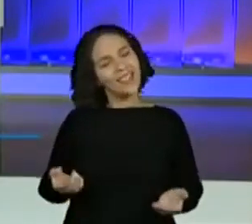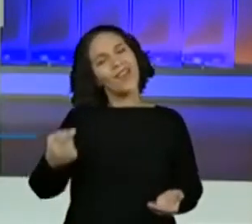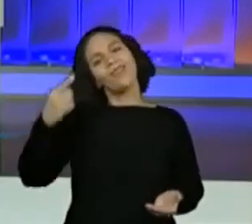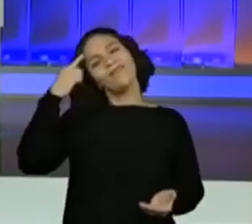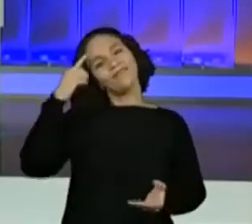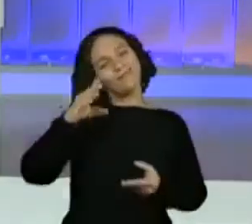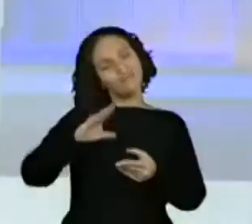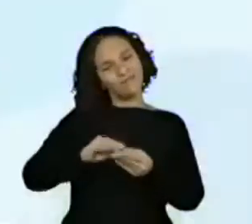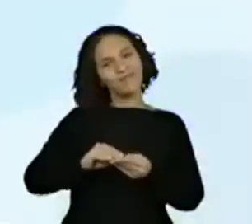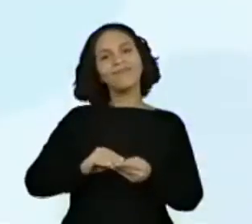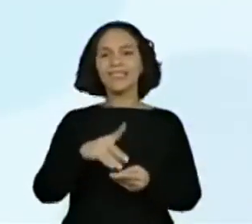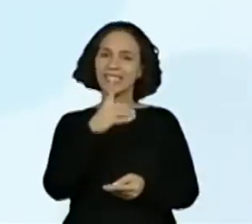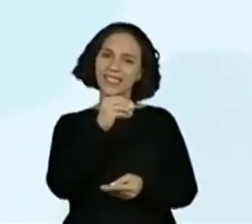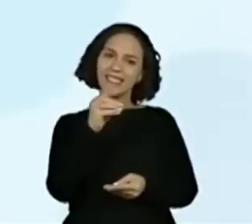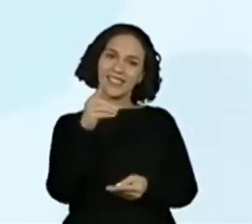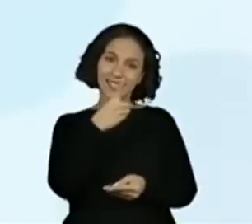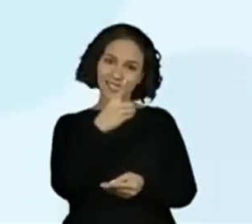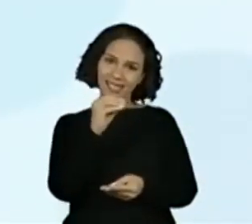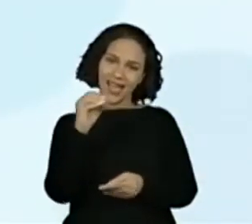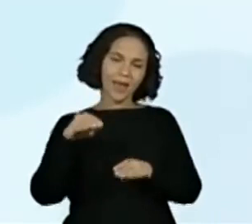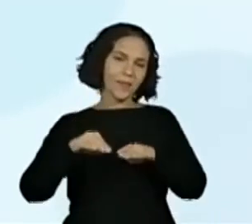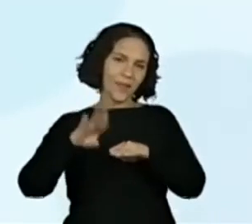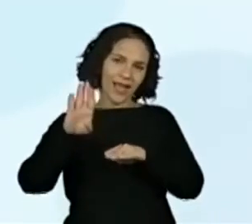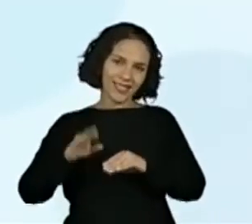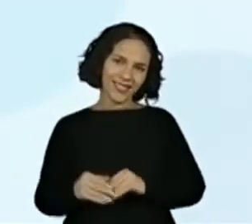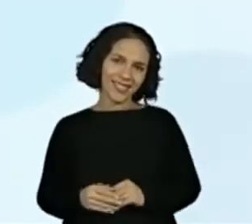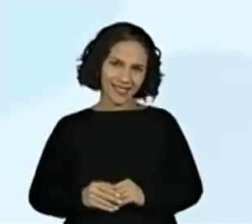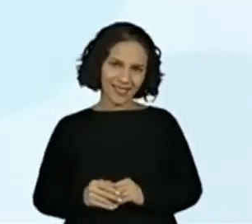aqui é mais de 100 anos. Vamos lá?